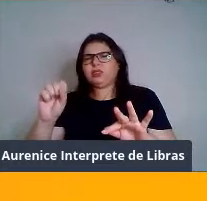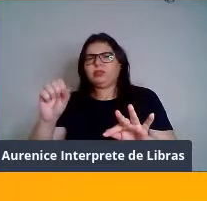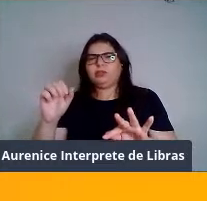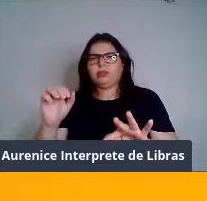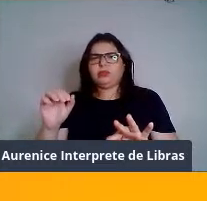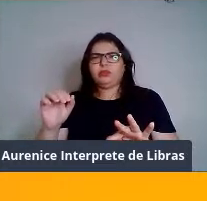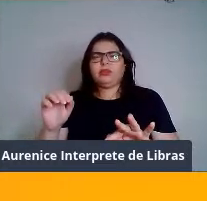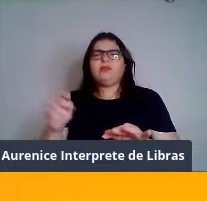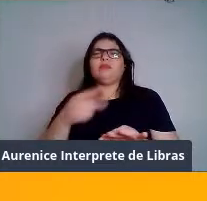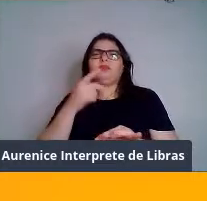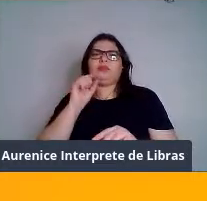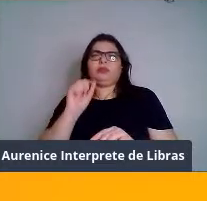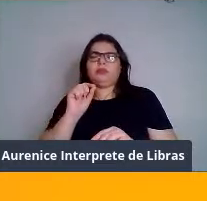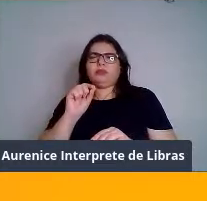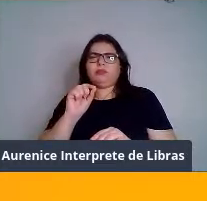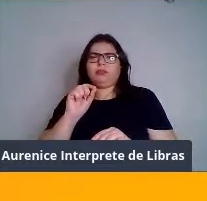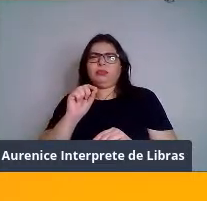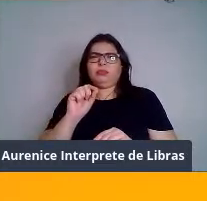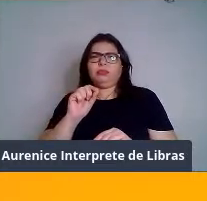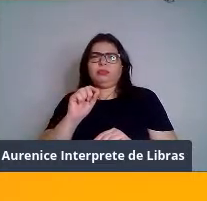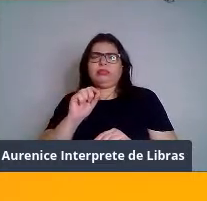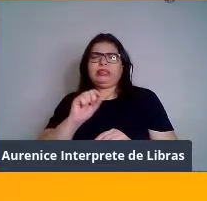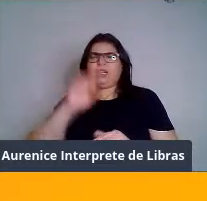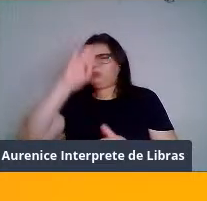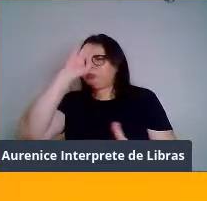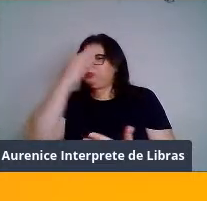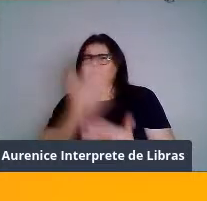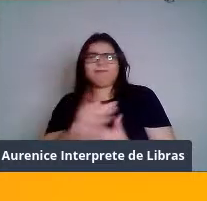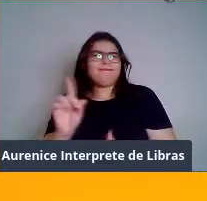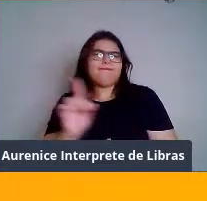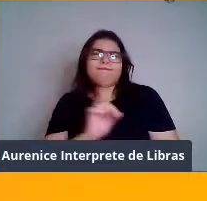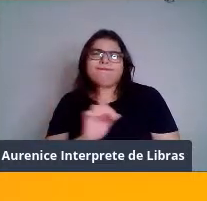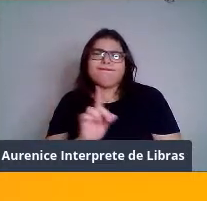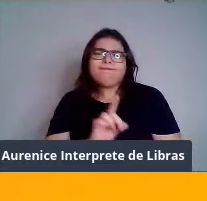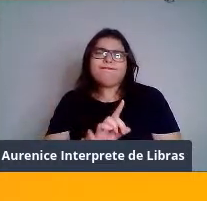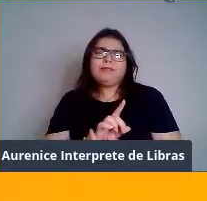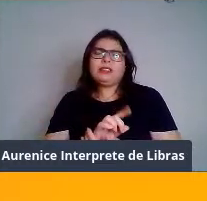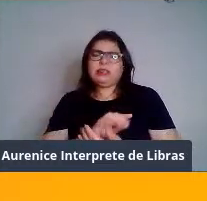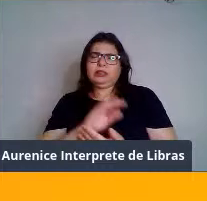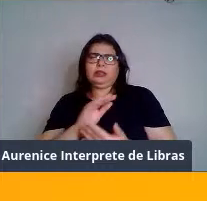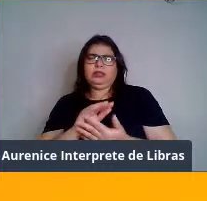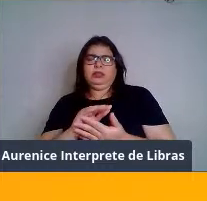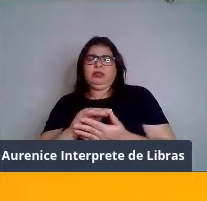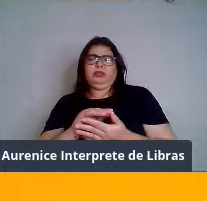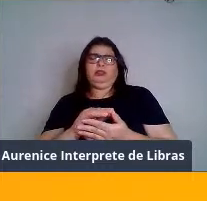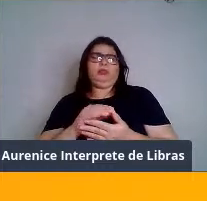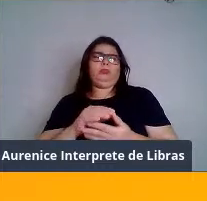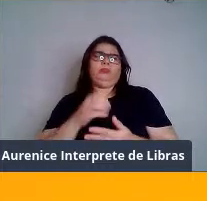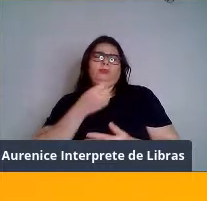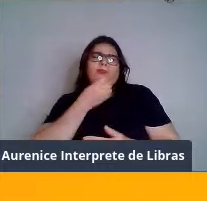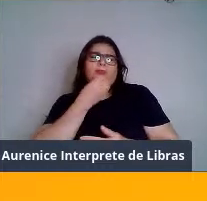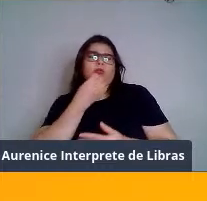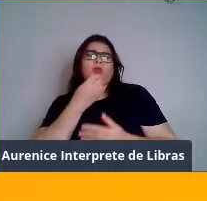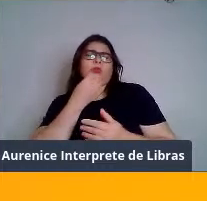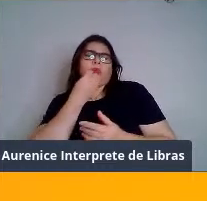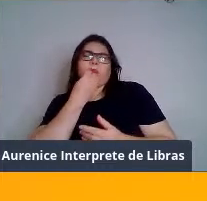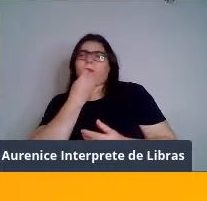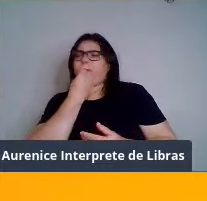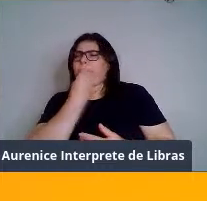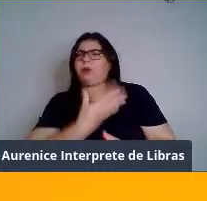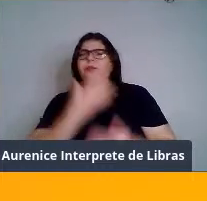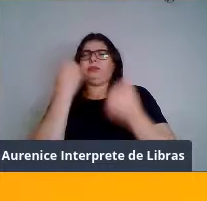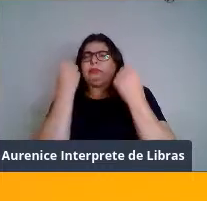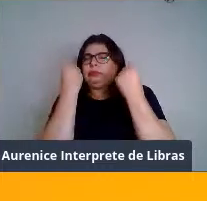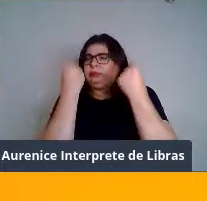Ele diz que é inacreditável o exercício físico, os benefícios do exercício físico. Se houvesse uma